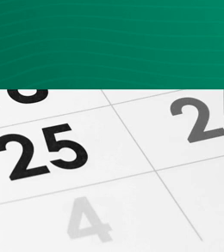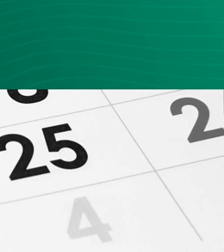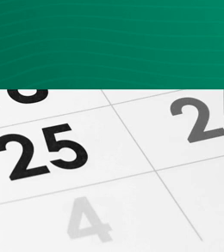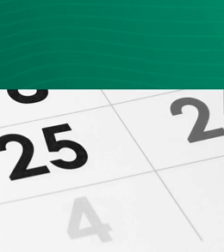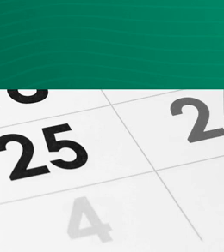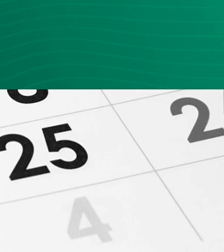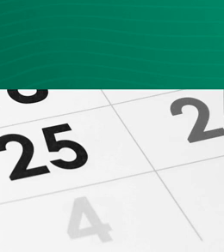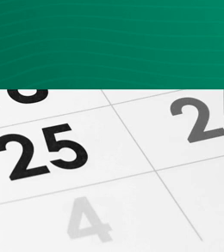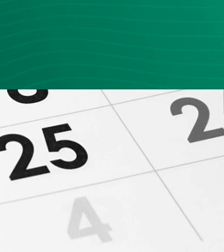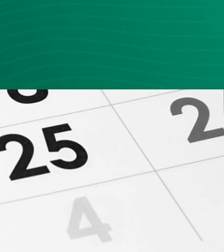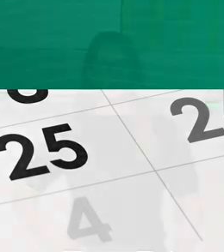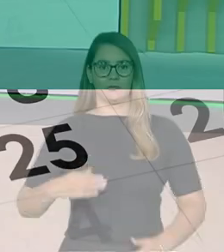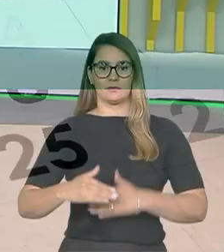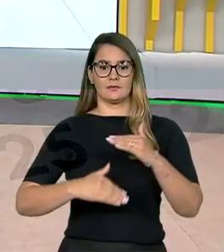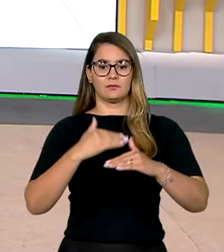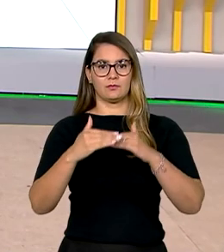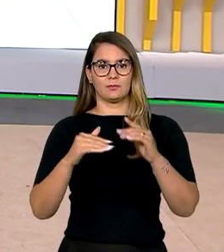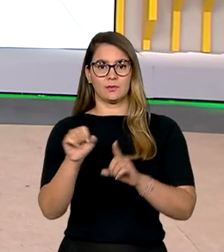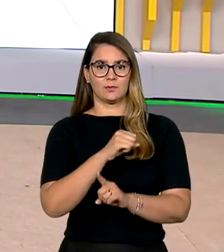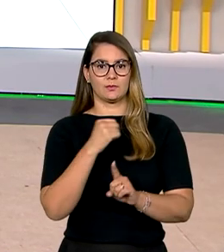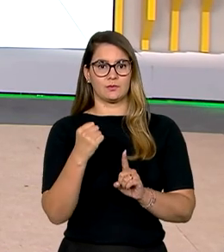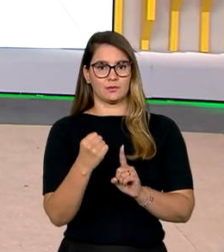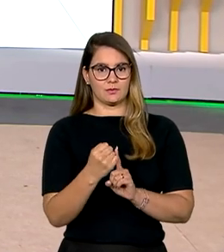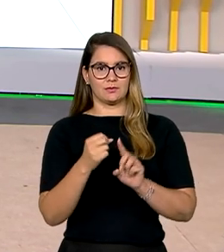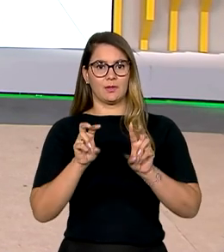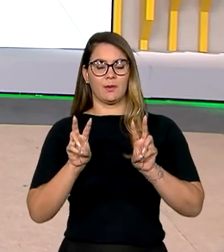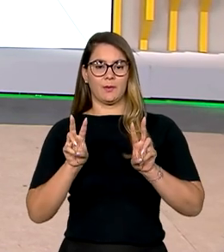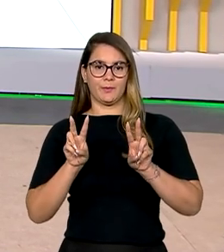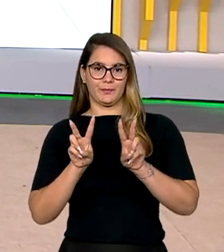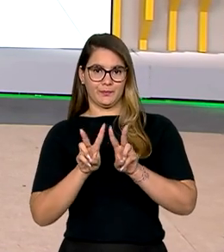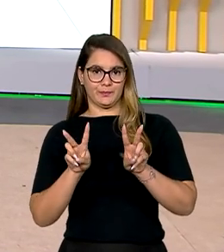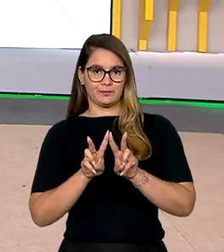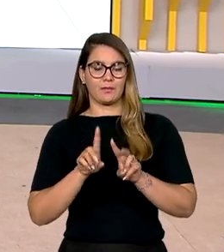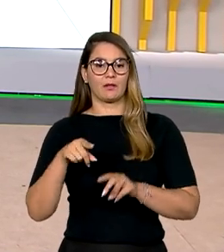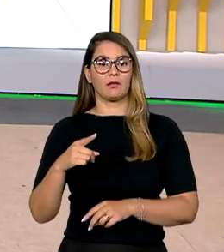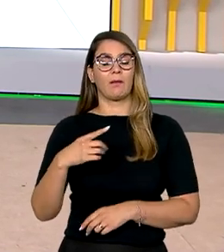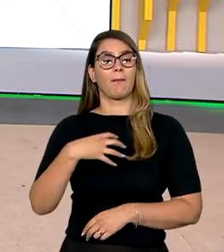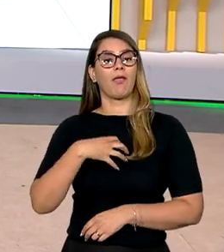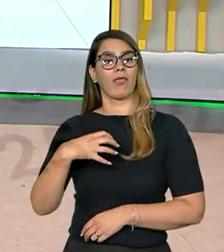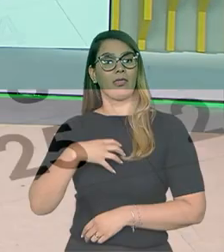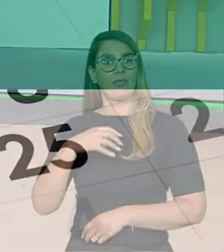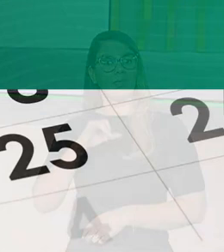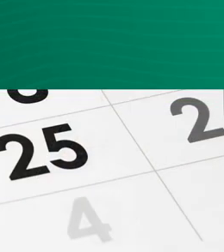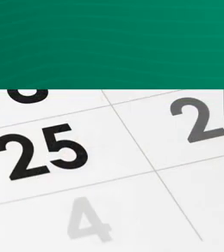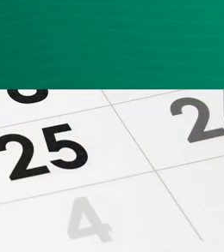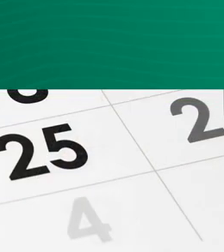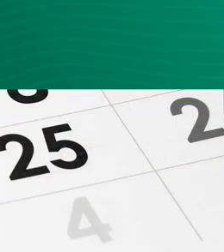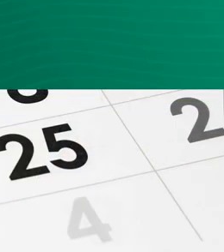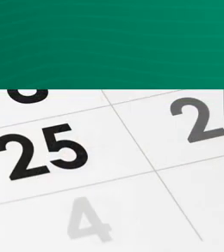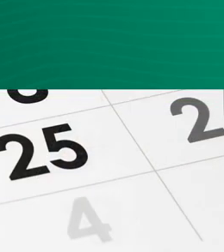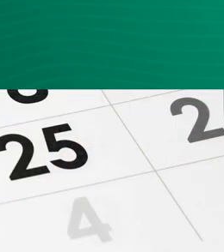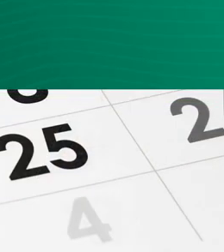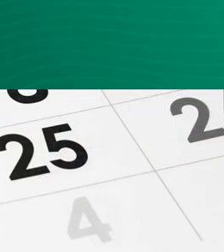ministro do Desenvolvimento Social, Wellington Dias. Já em Ilhéus, na Bahia, o Ministério da Agricultura e